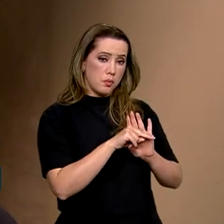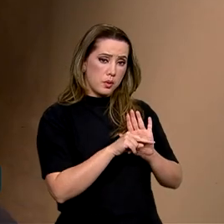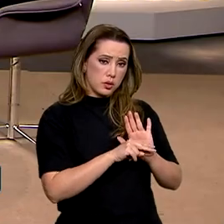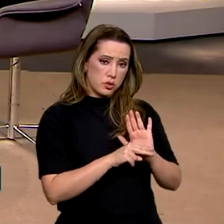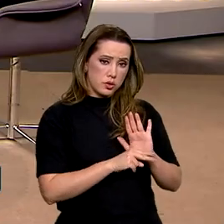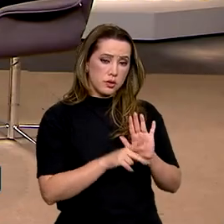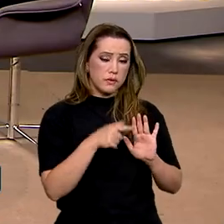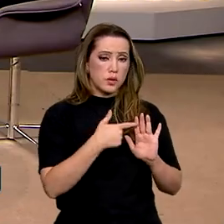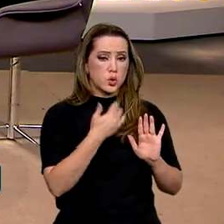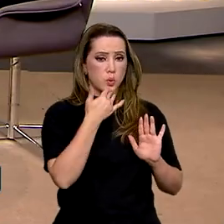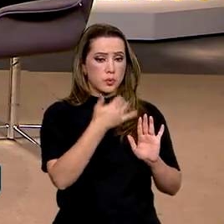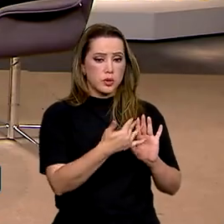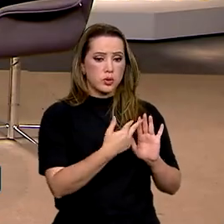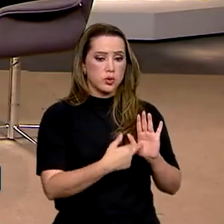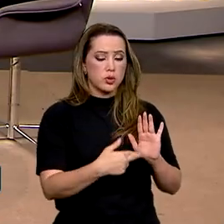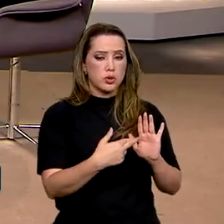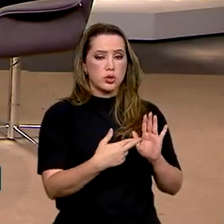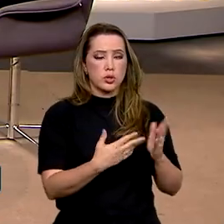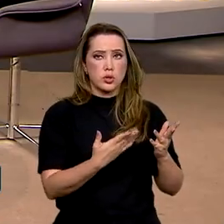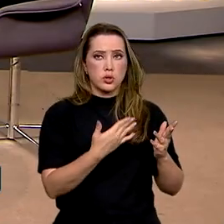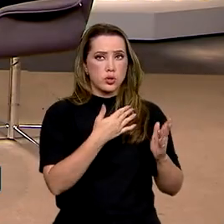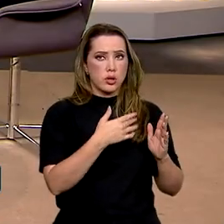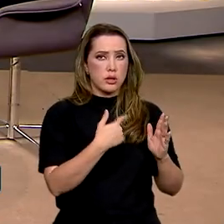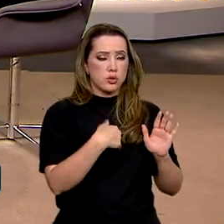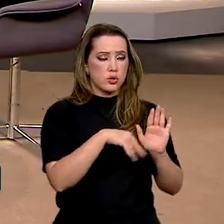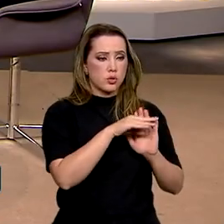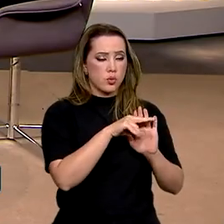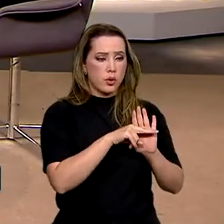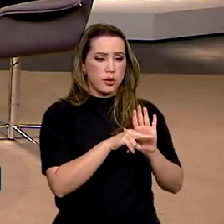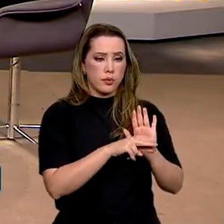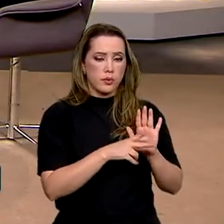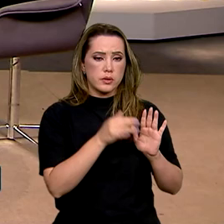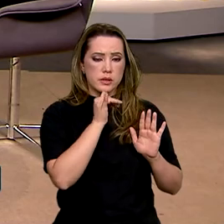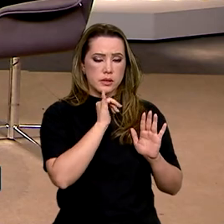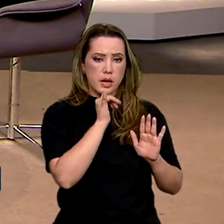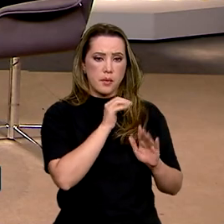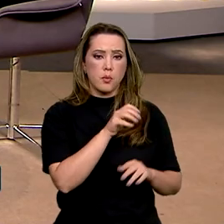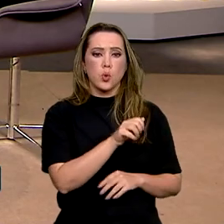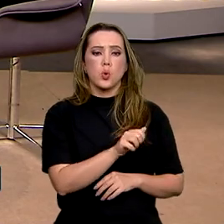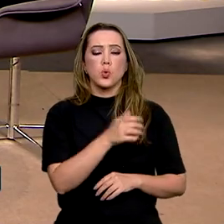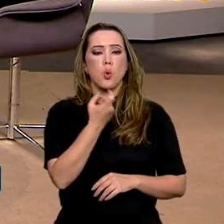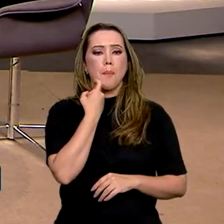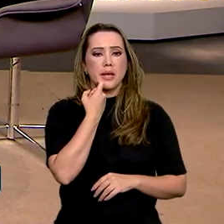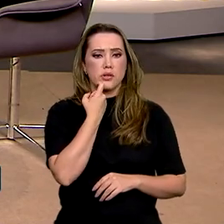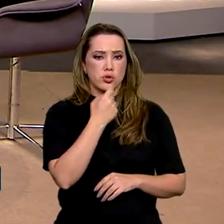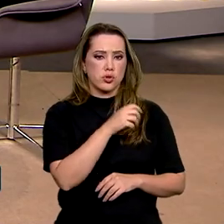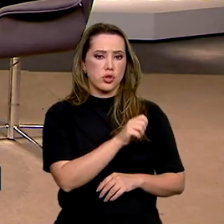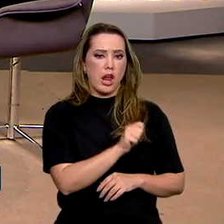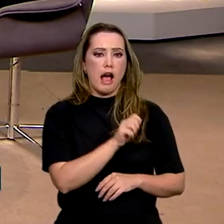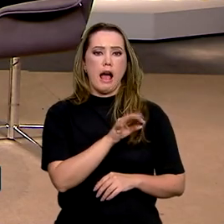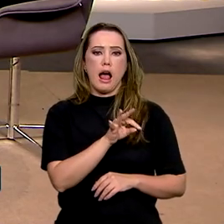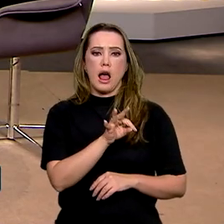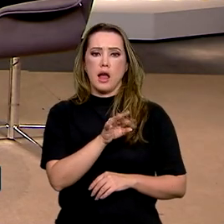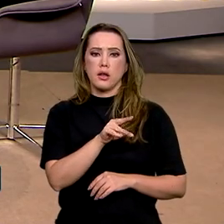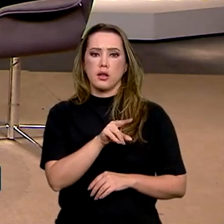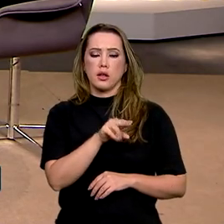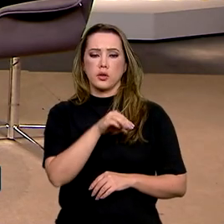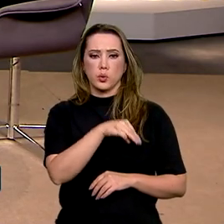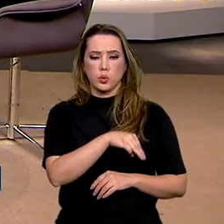um determinado recurso, por exemplo, o Atum, que a gente está elaborando. Então, a gente sempre tenta chegar